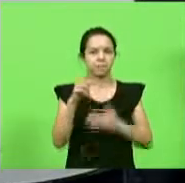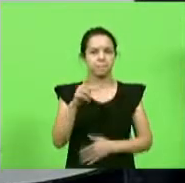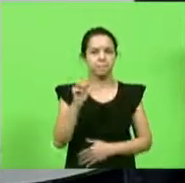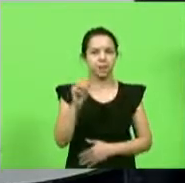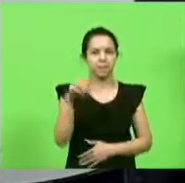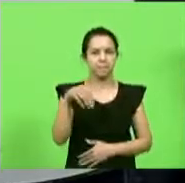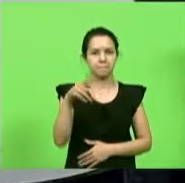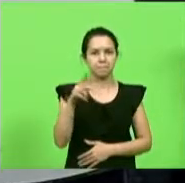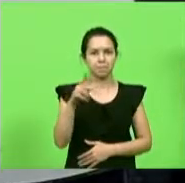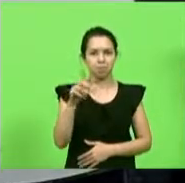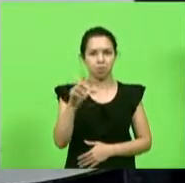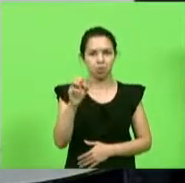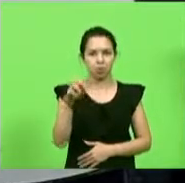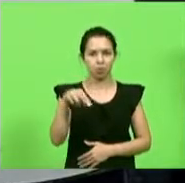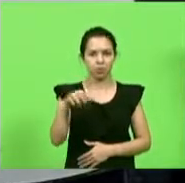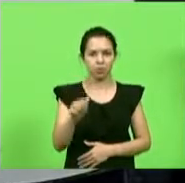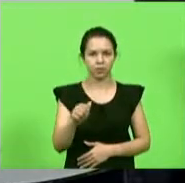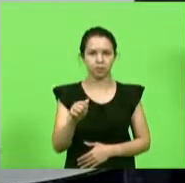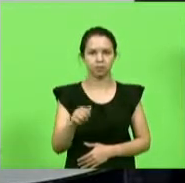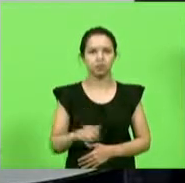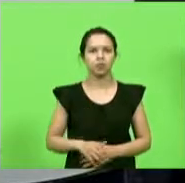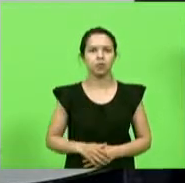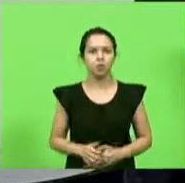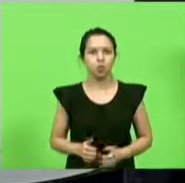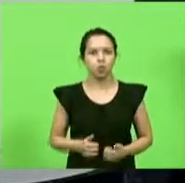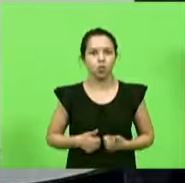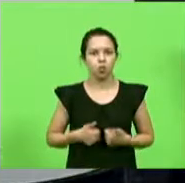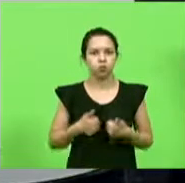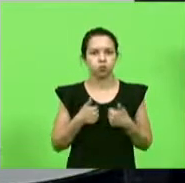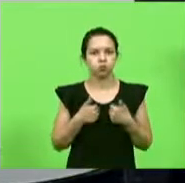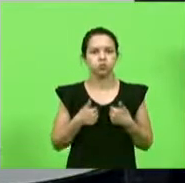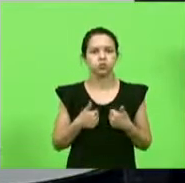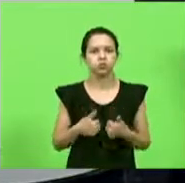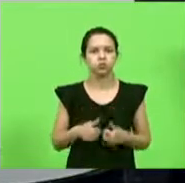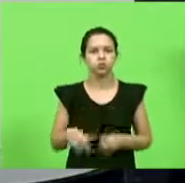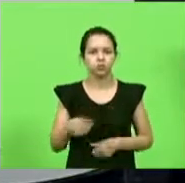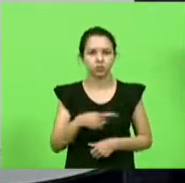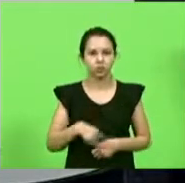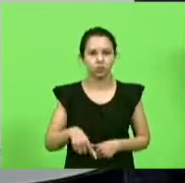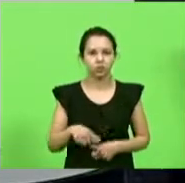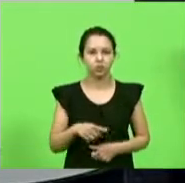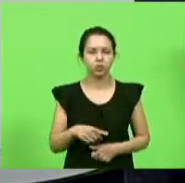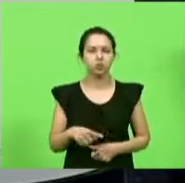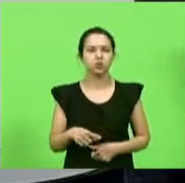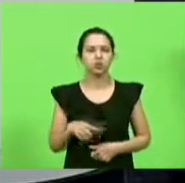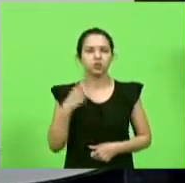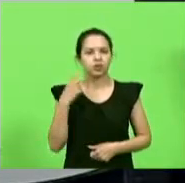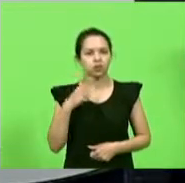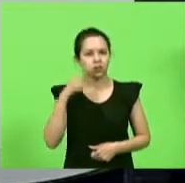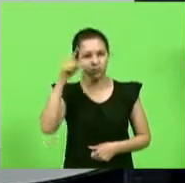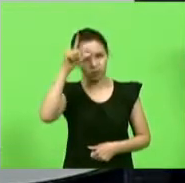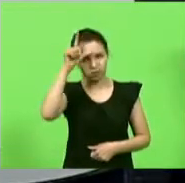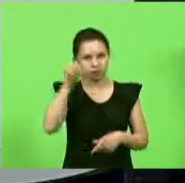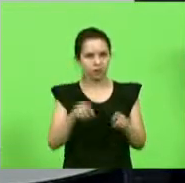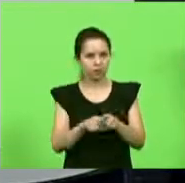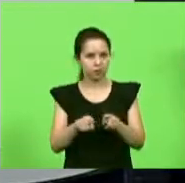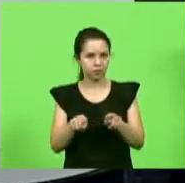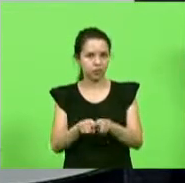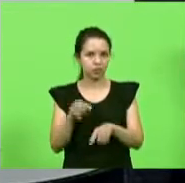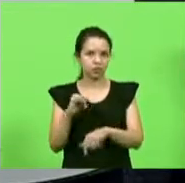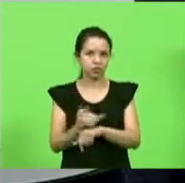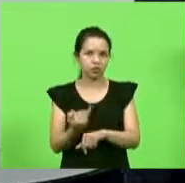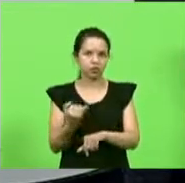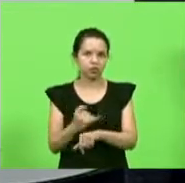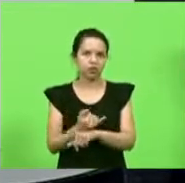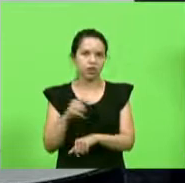orgulho para todos nós deputado Sargento Lima assim como Joinville é